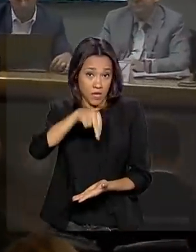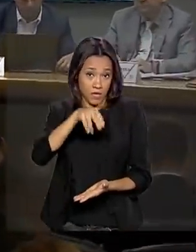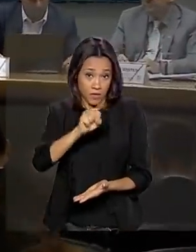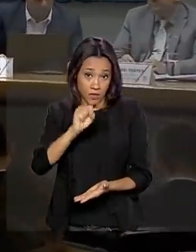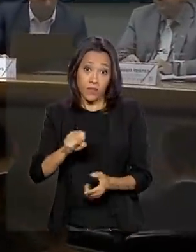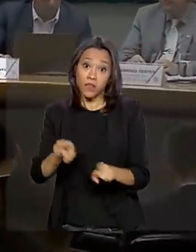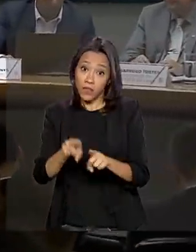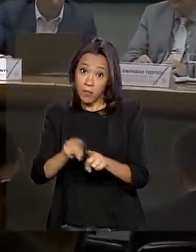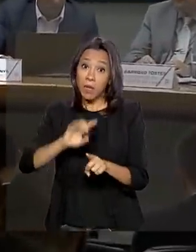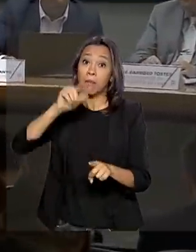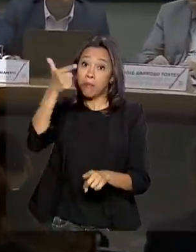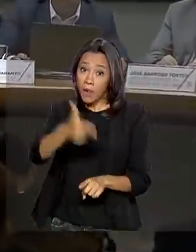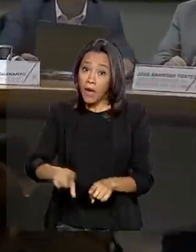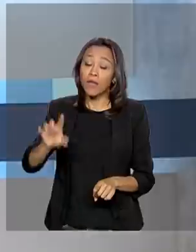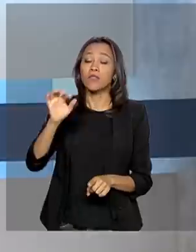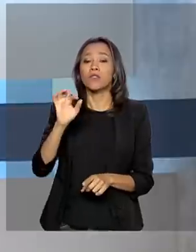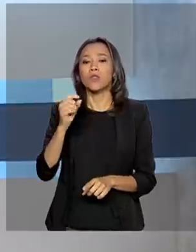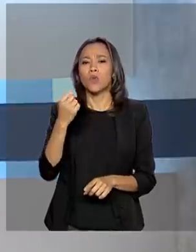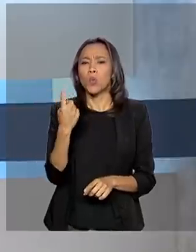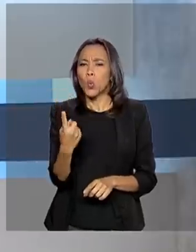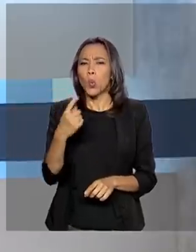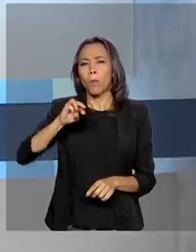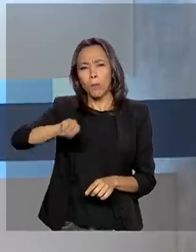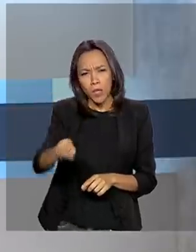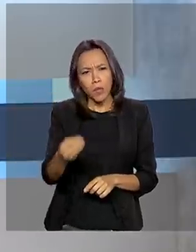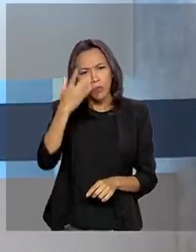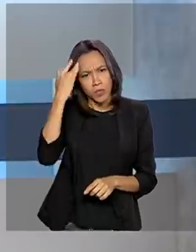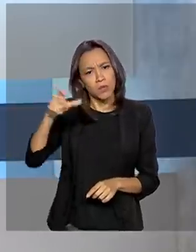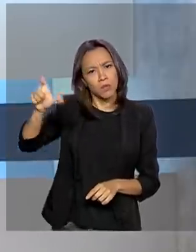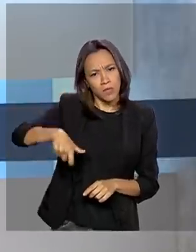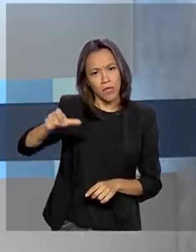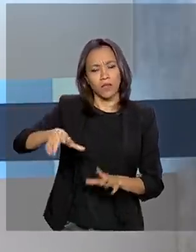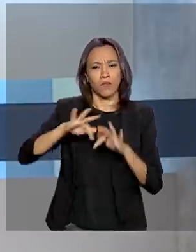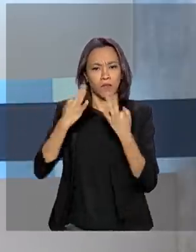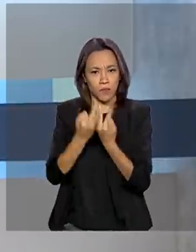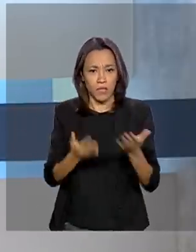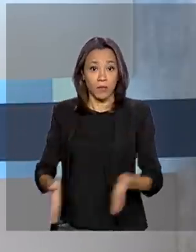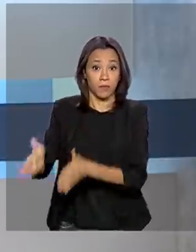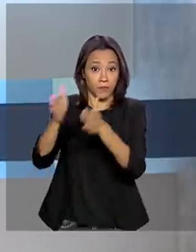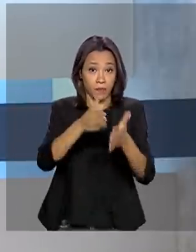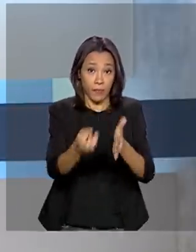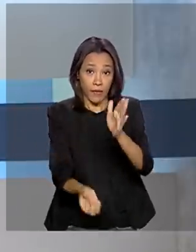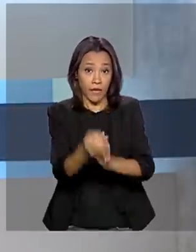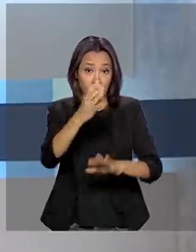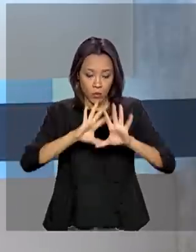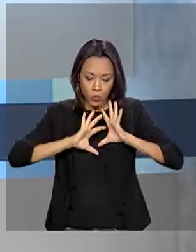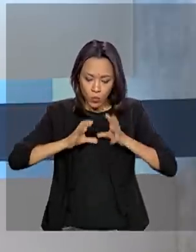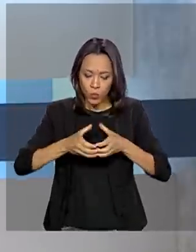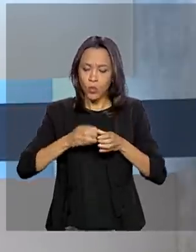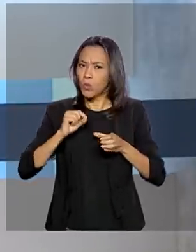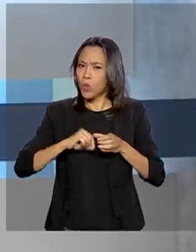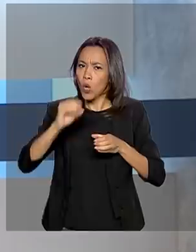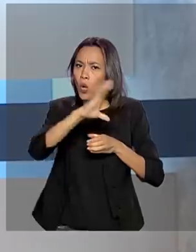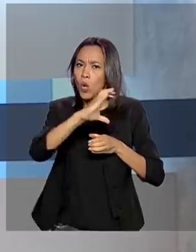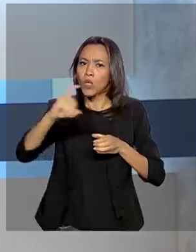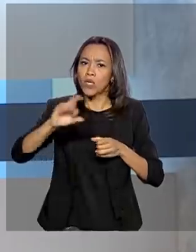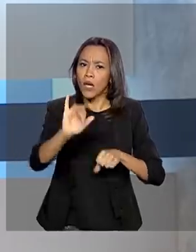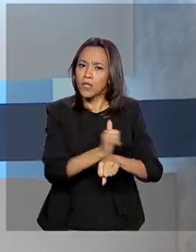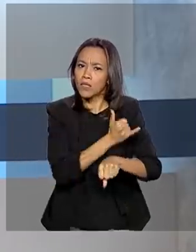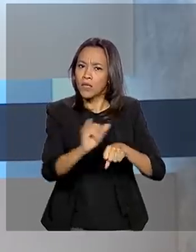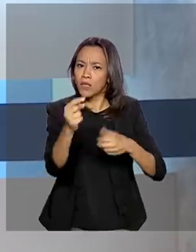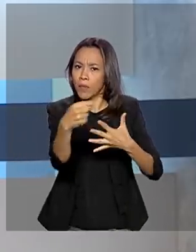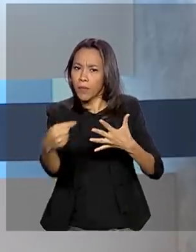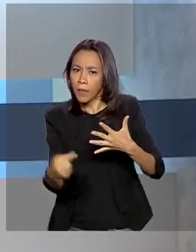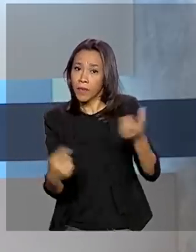mais de um milhão de pessoas no Bolsa Família. E veja também criado o Comitê de Crise para coordenar ações de enfrentamento à